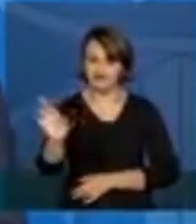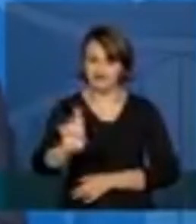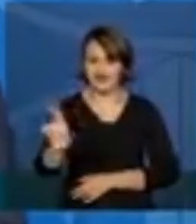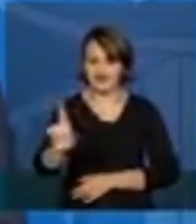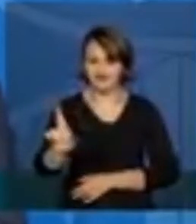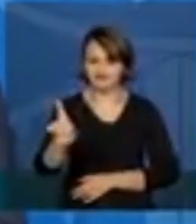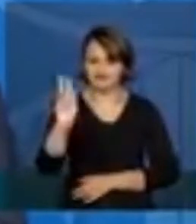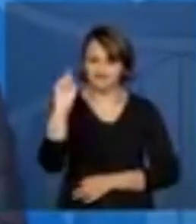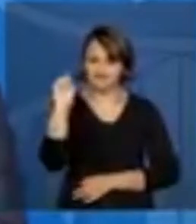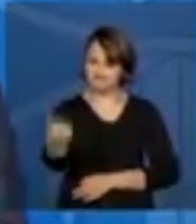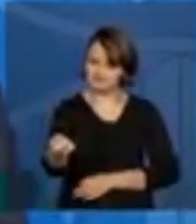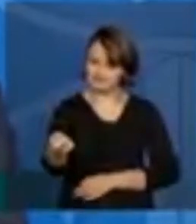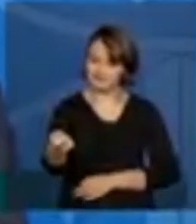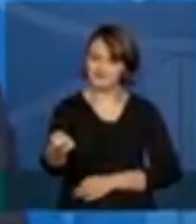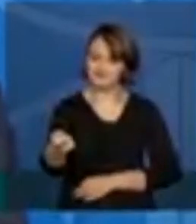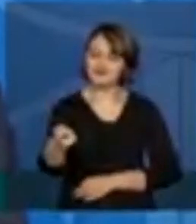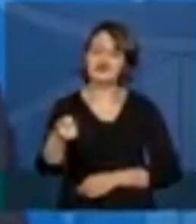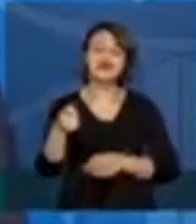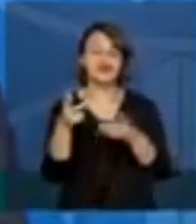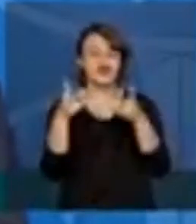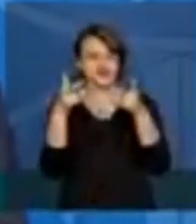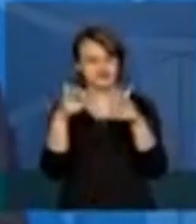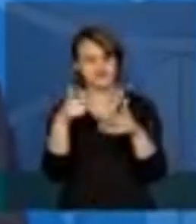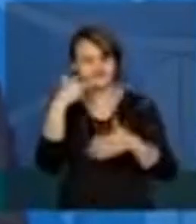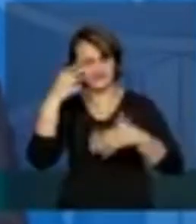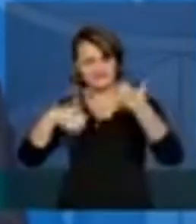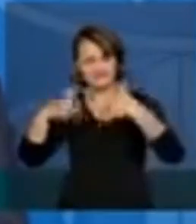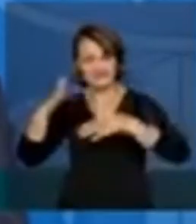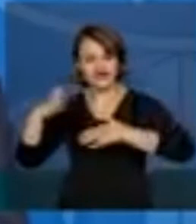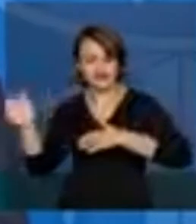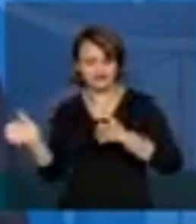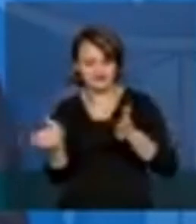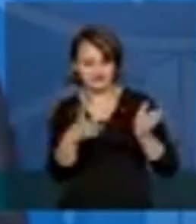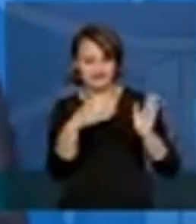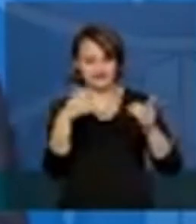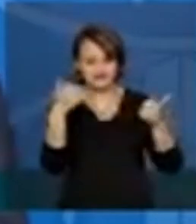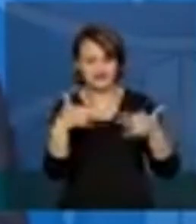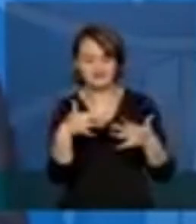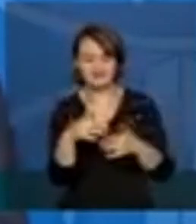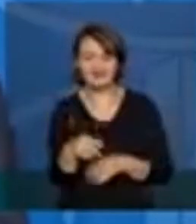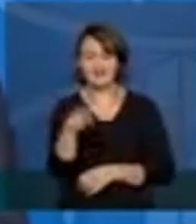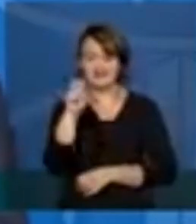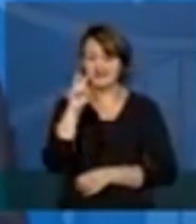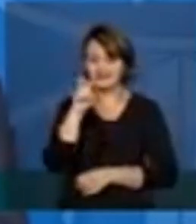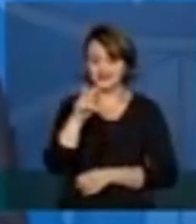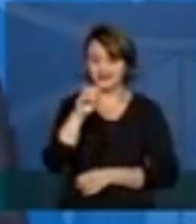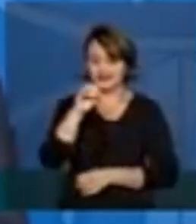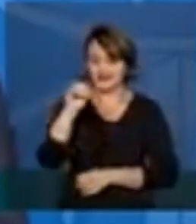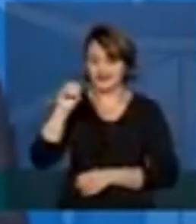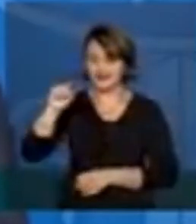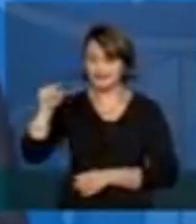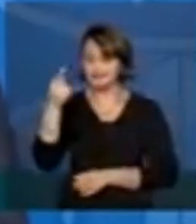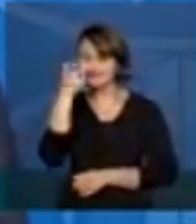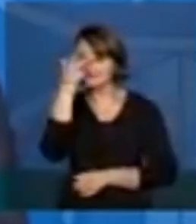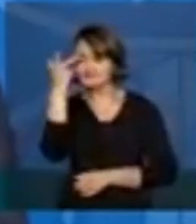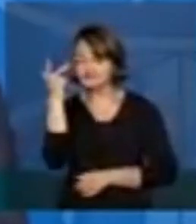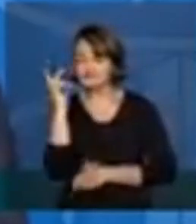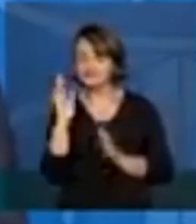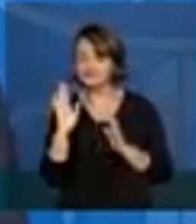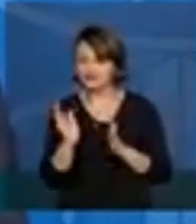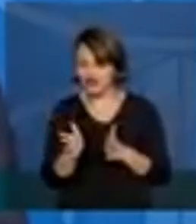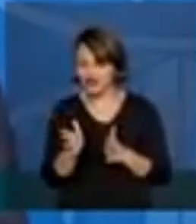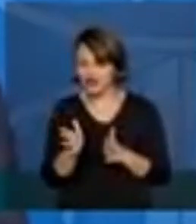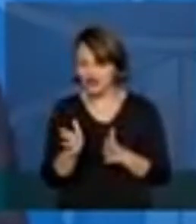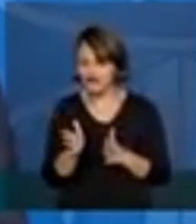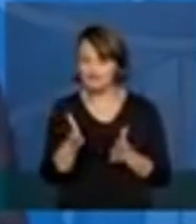como nós vamos falar um pouco mais para frente, 500 mil pessoas acabaram de